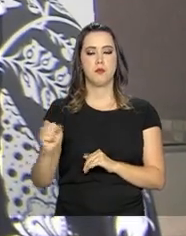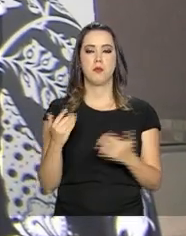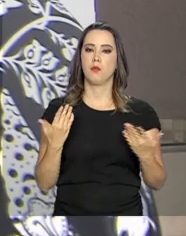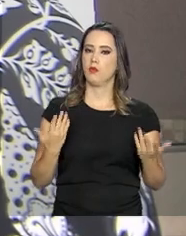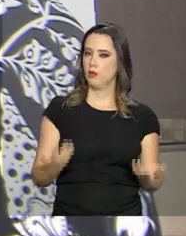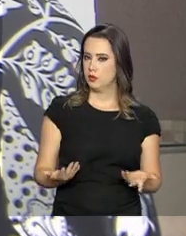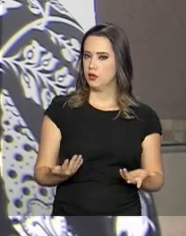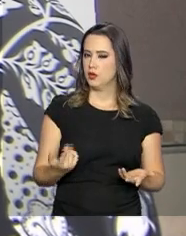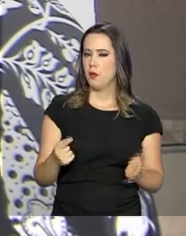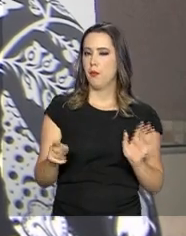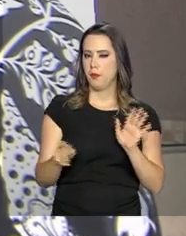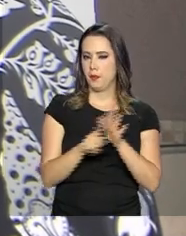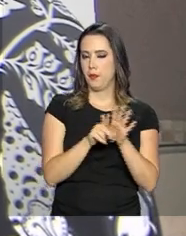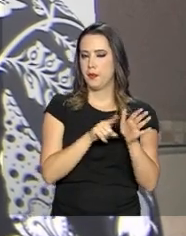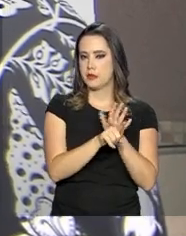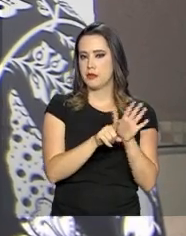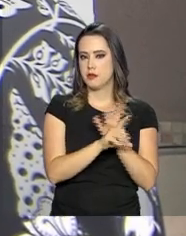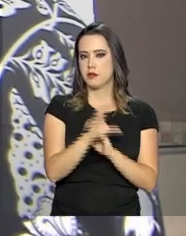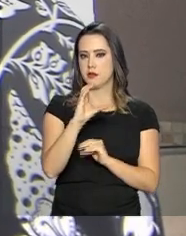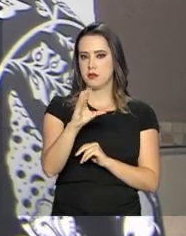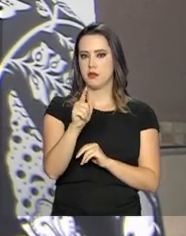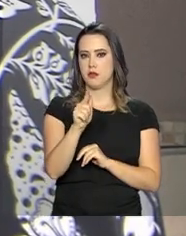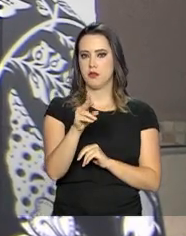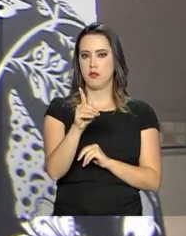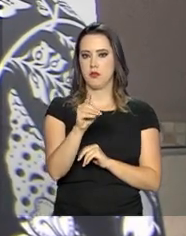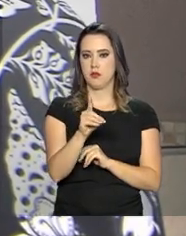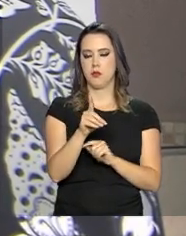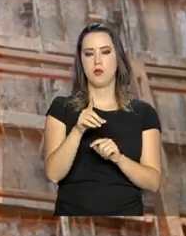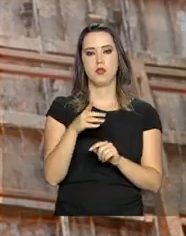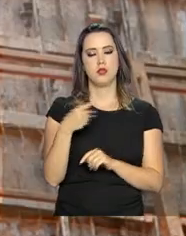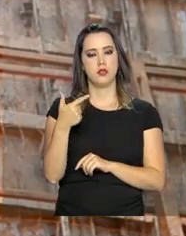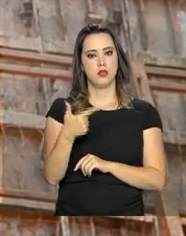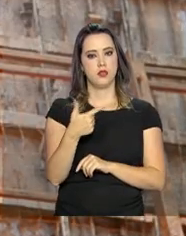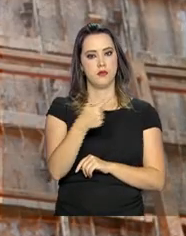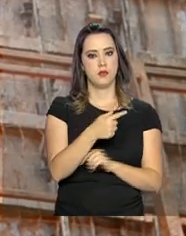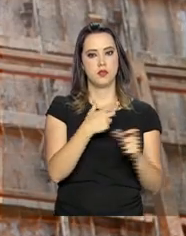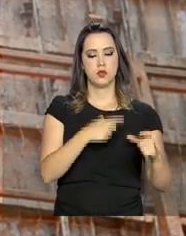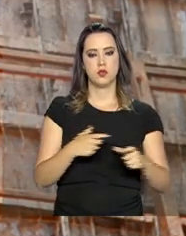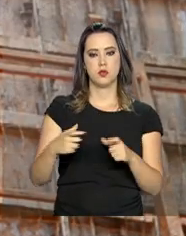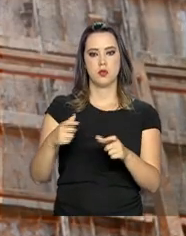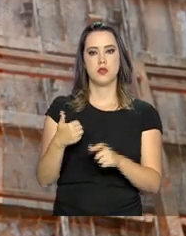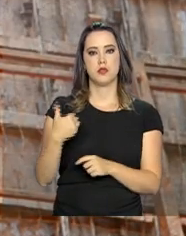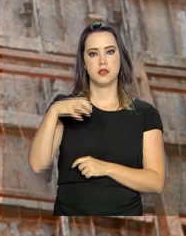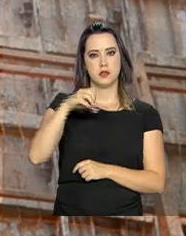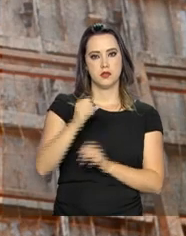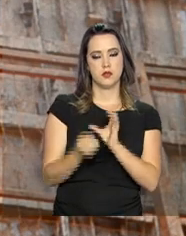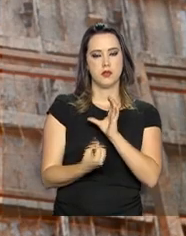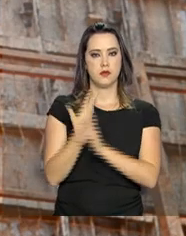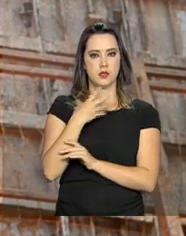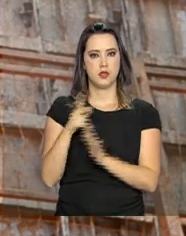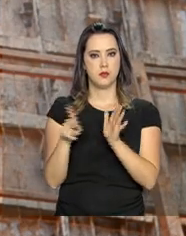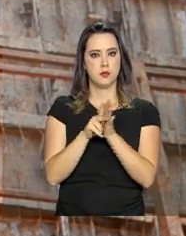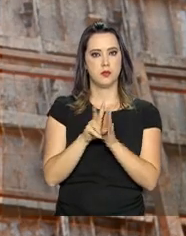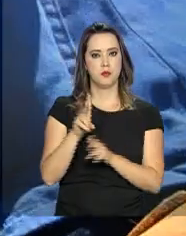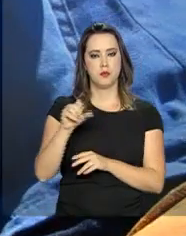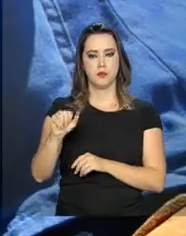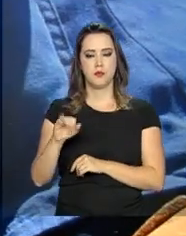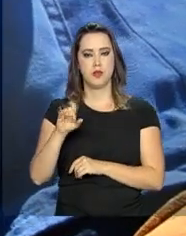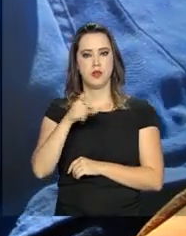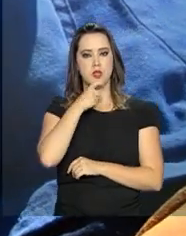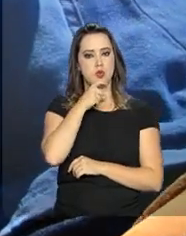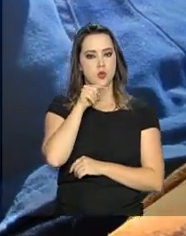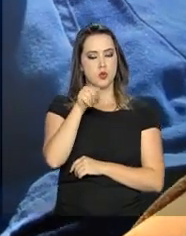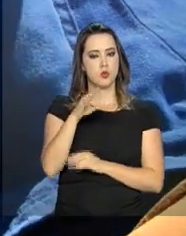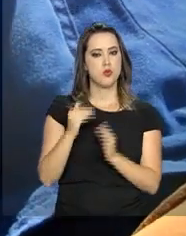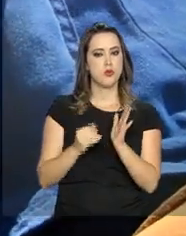Segundo o CAGED, das 27 unidades da federação, 19 criaram vagas formais em julho. Os